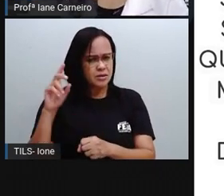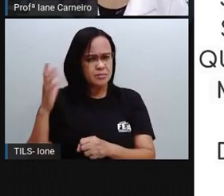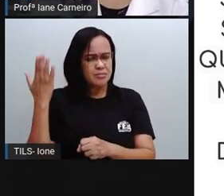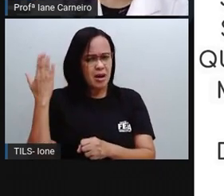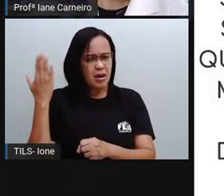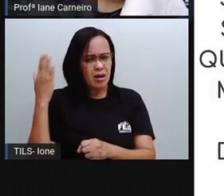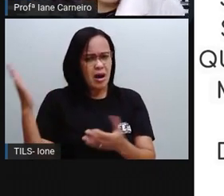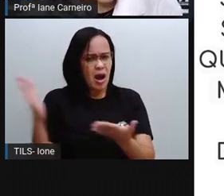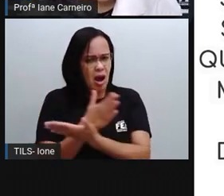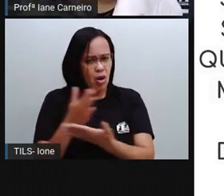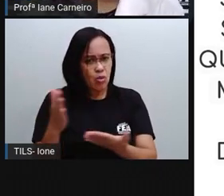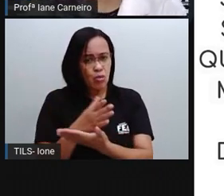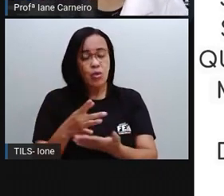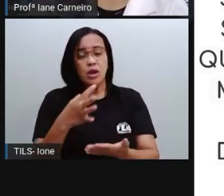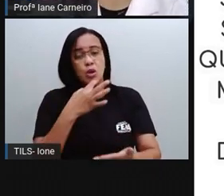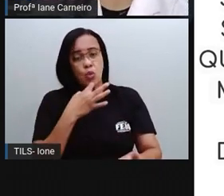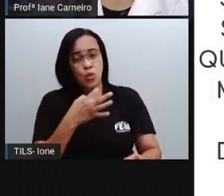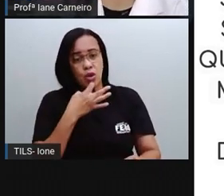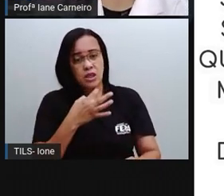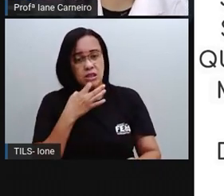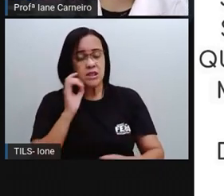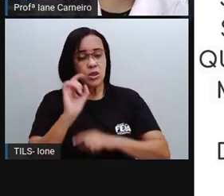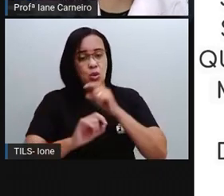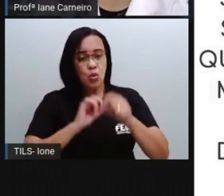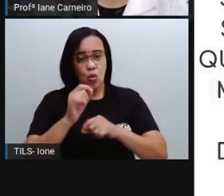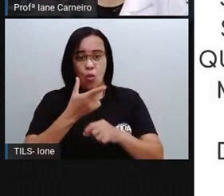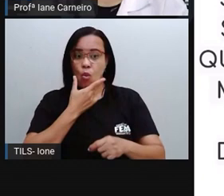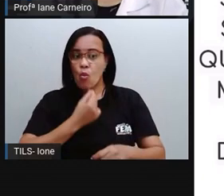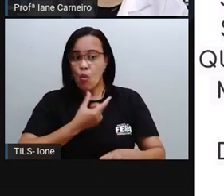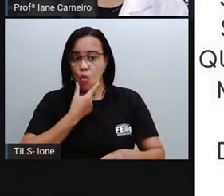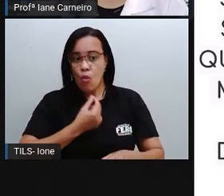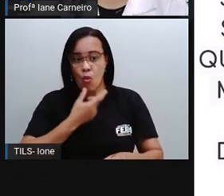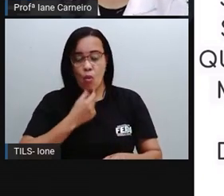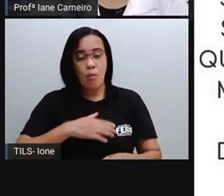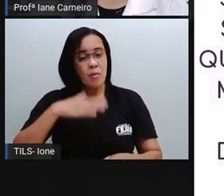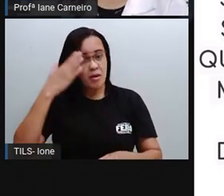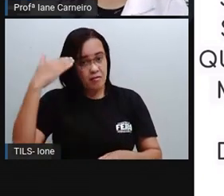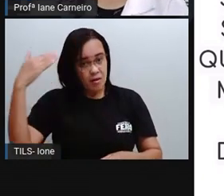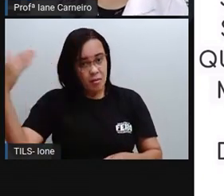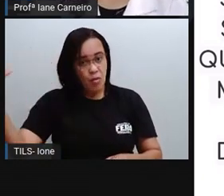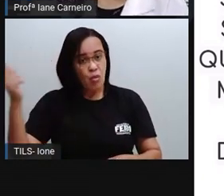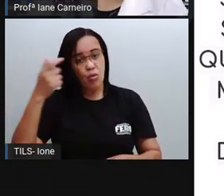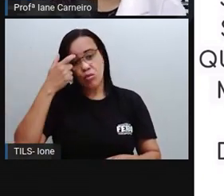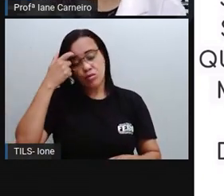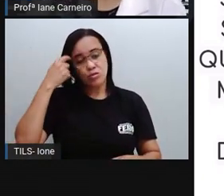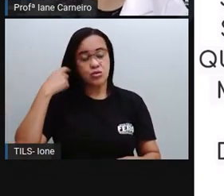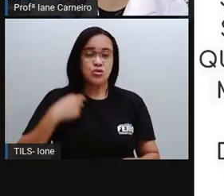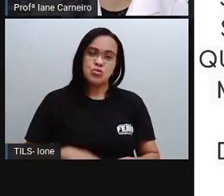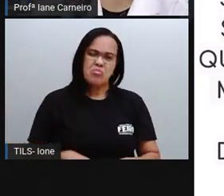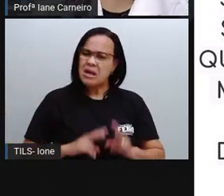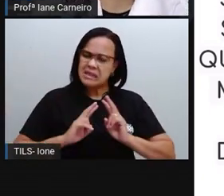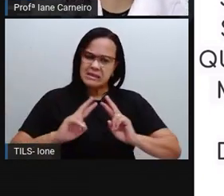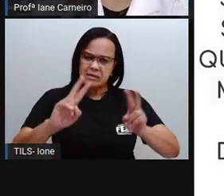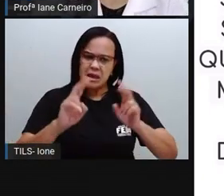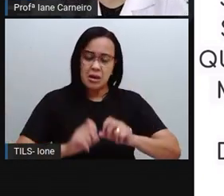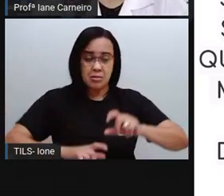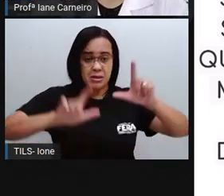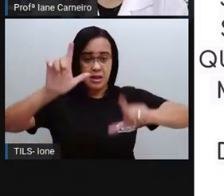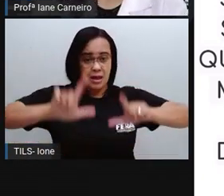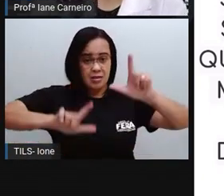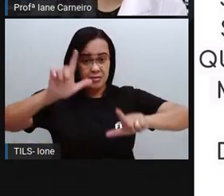o Braulio Bessa, né? Ele se apresenta no programa, né? De Fátima Bernardes, em que ele